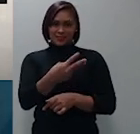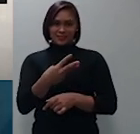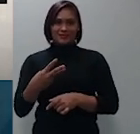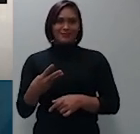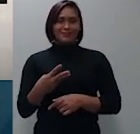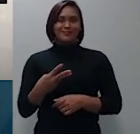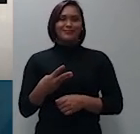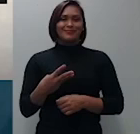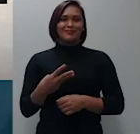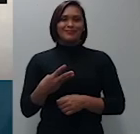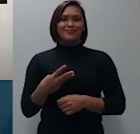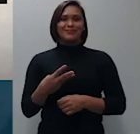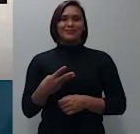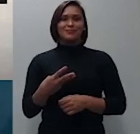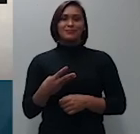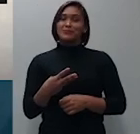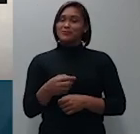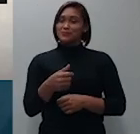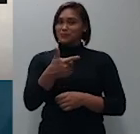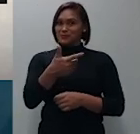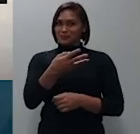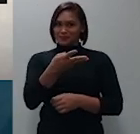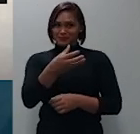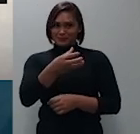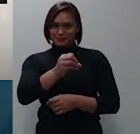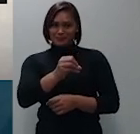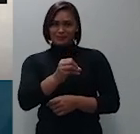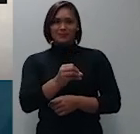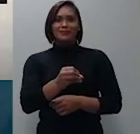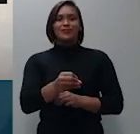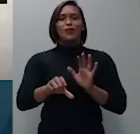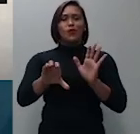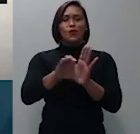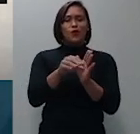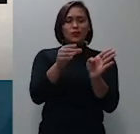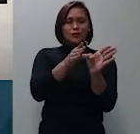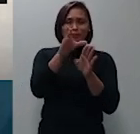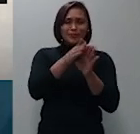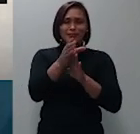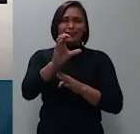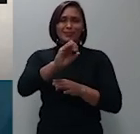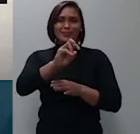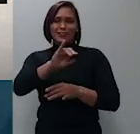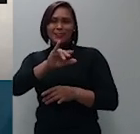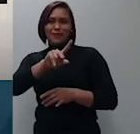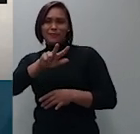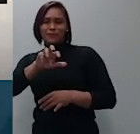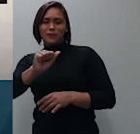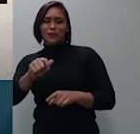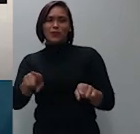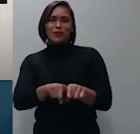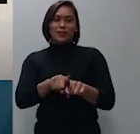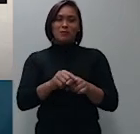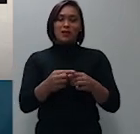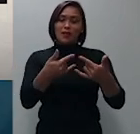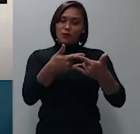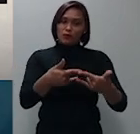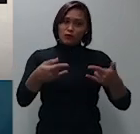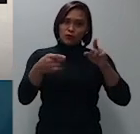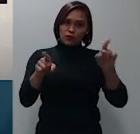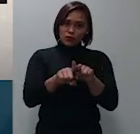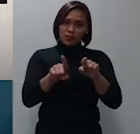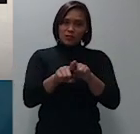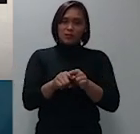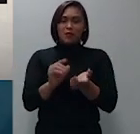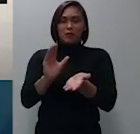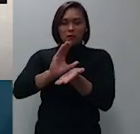240 do atual código instrumental civil portanto inexistindo apresentação do cheque para a respectiva compensação junto ao banco